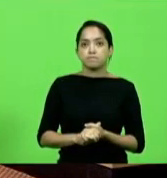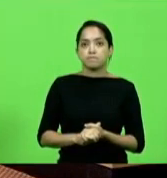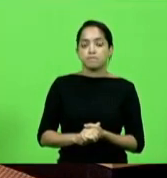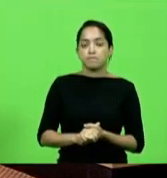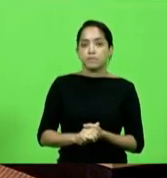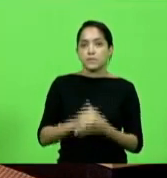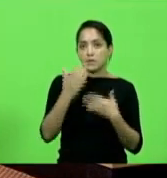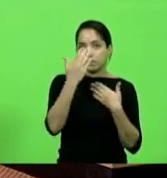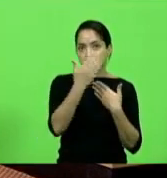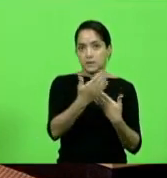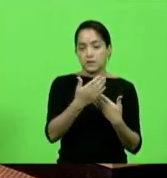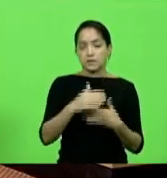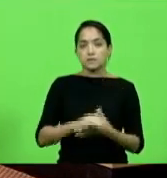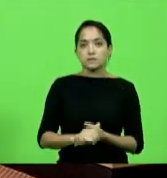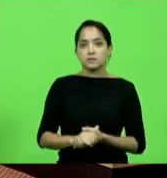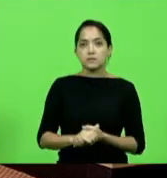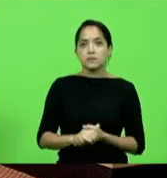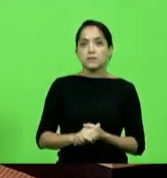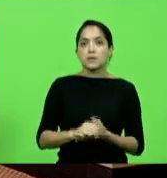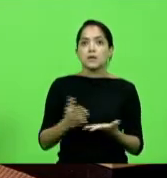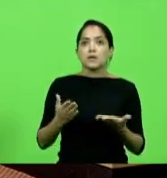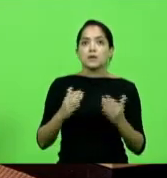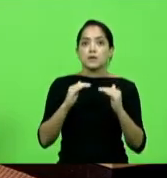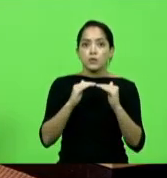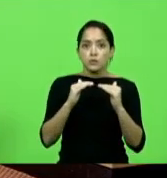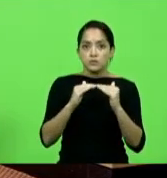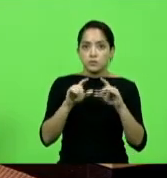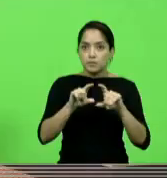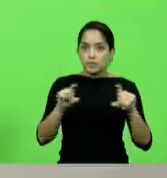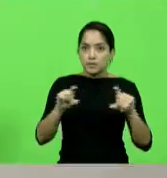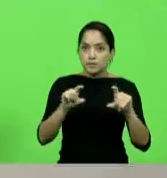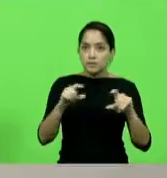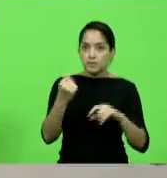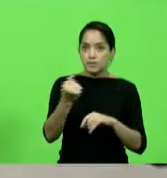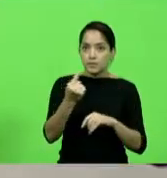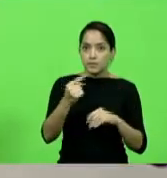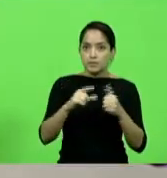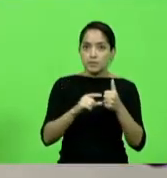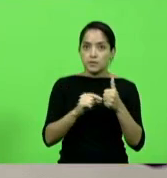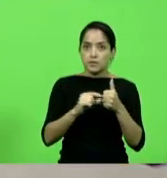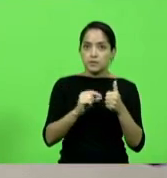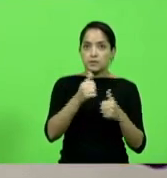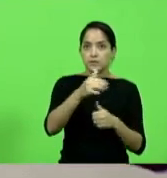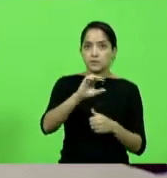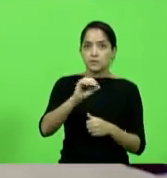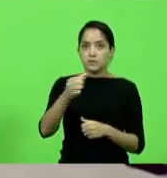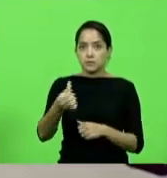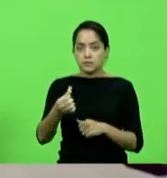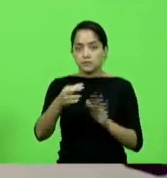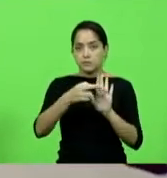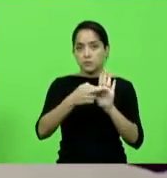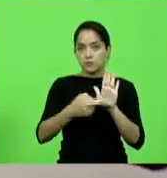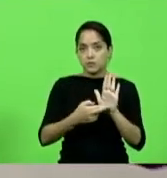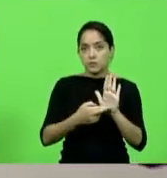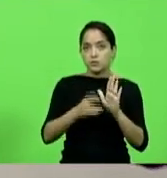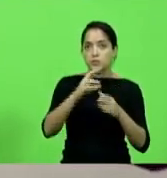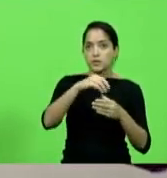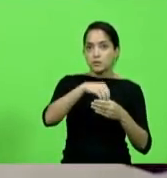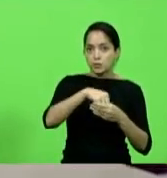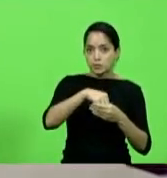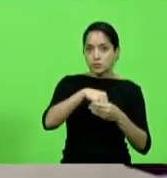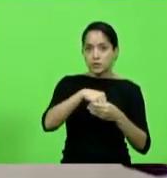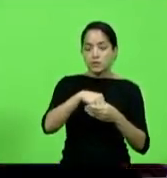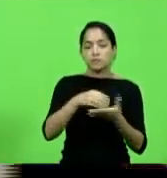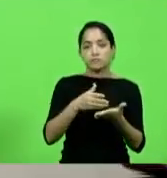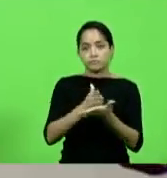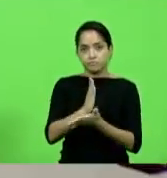secretário Alba. Em consonância com o parágrafo 1º do artigo 106 do Regimento Interno, duas por